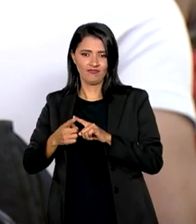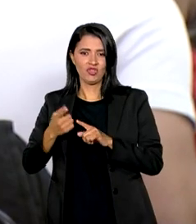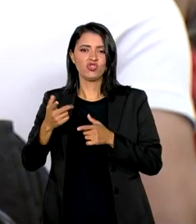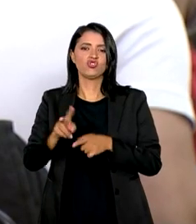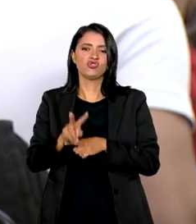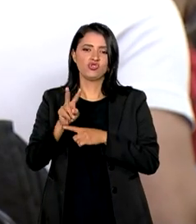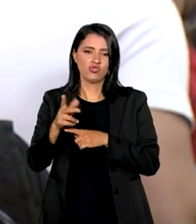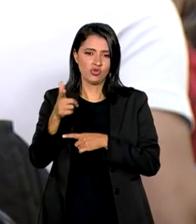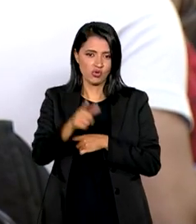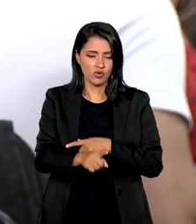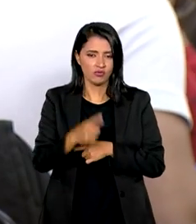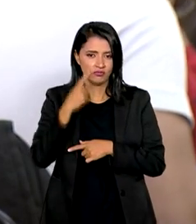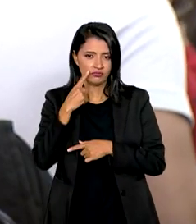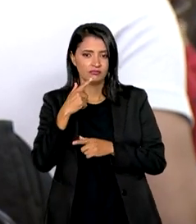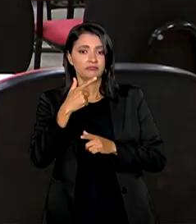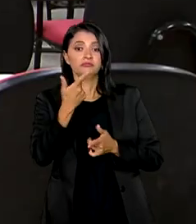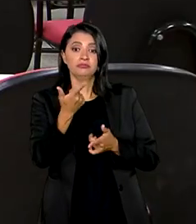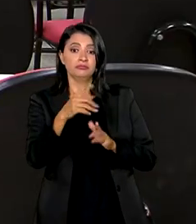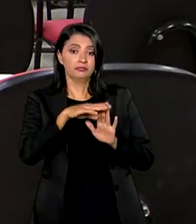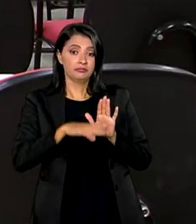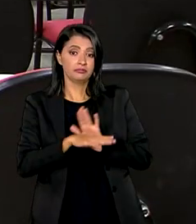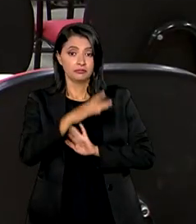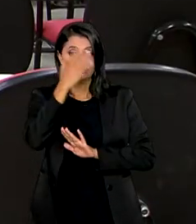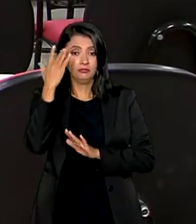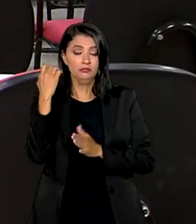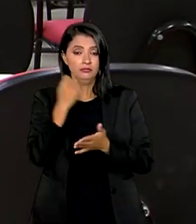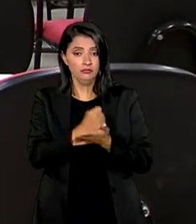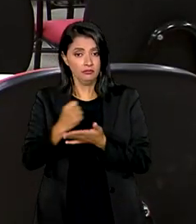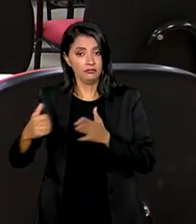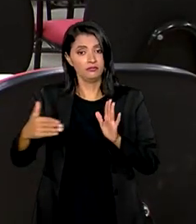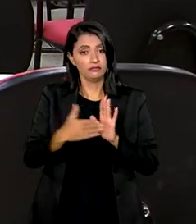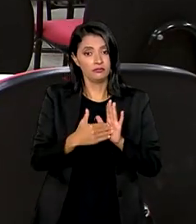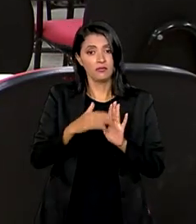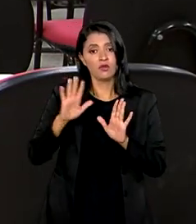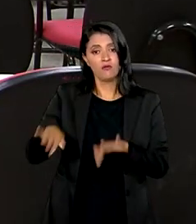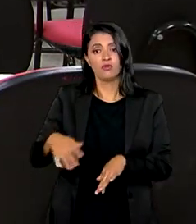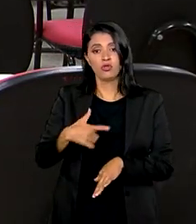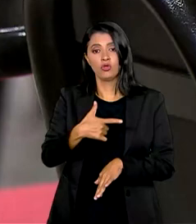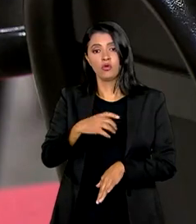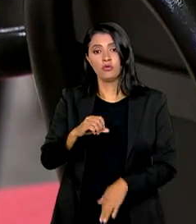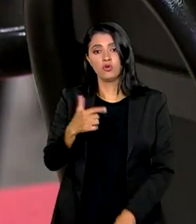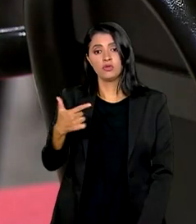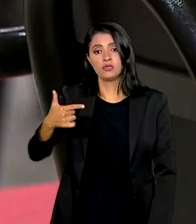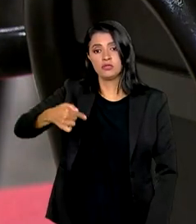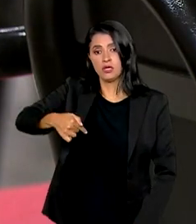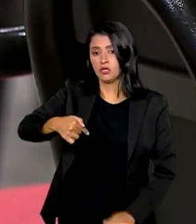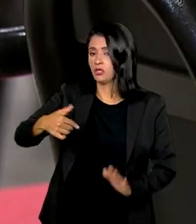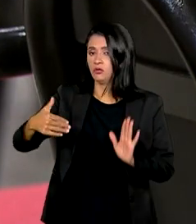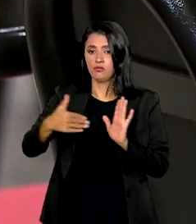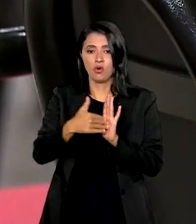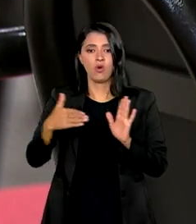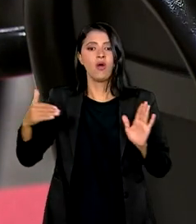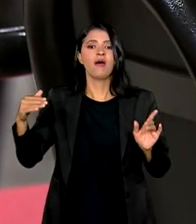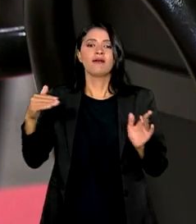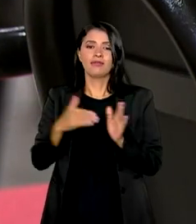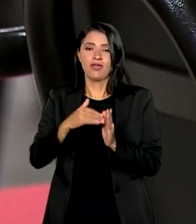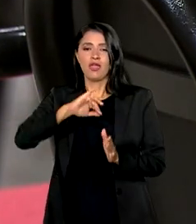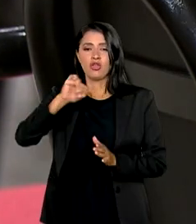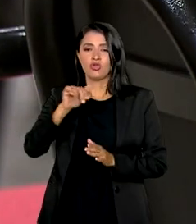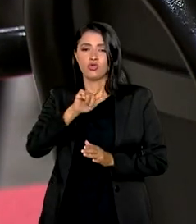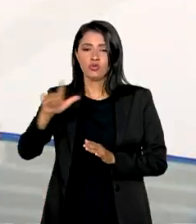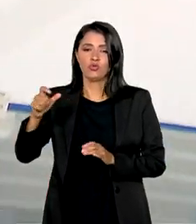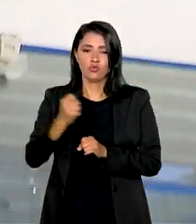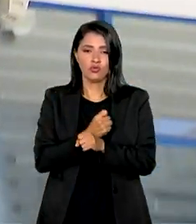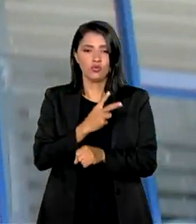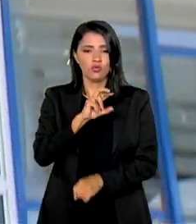programa é para quem firmou contrato até o fim de 2017 e não pagou até junho de 2023.